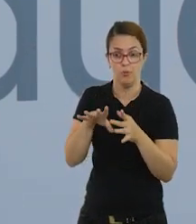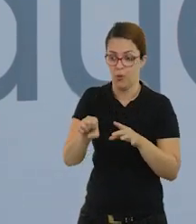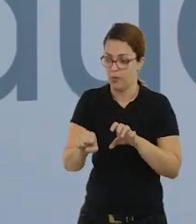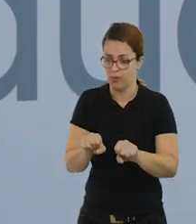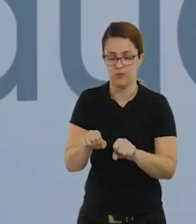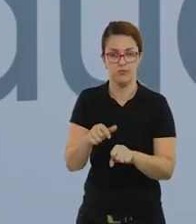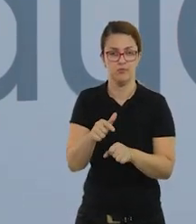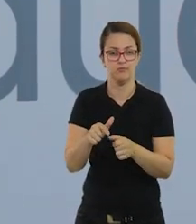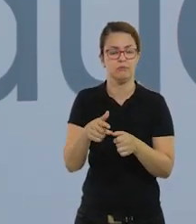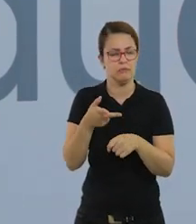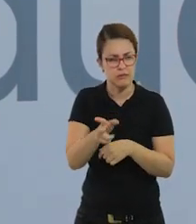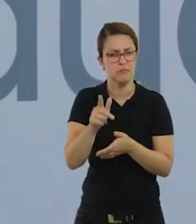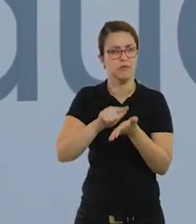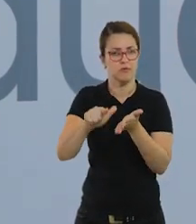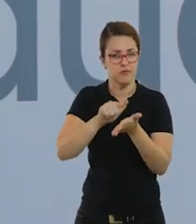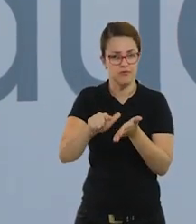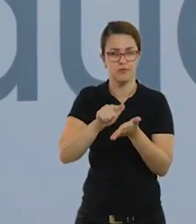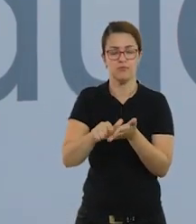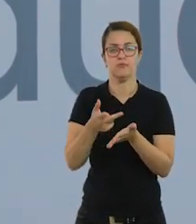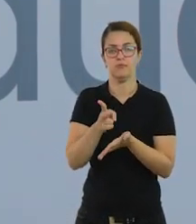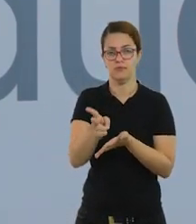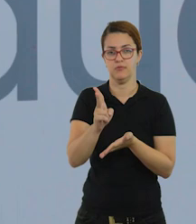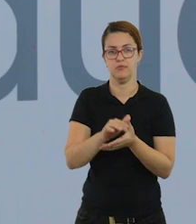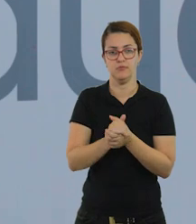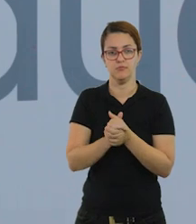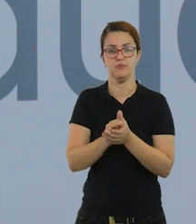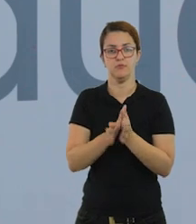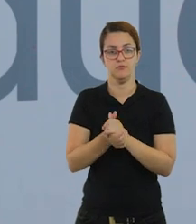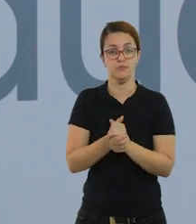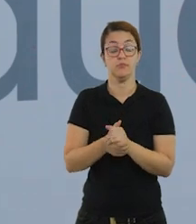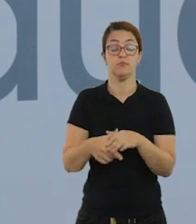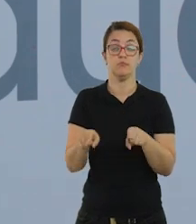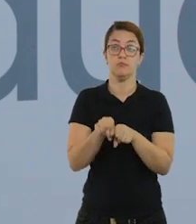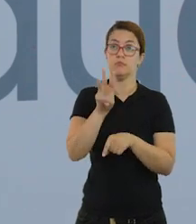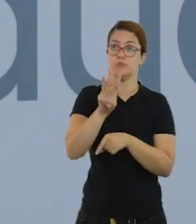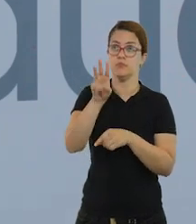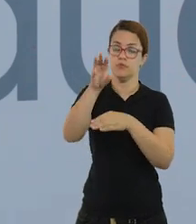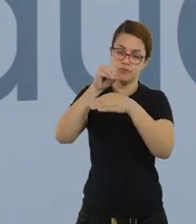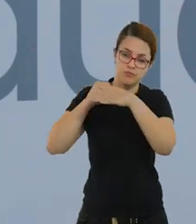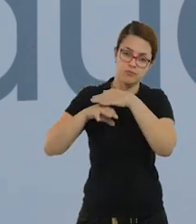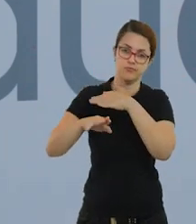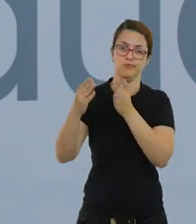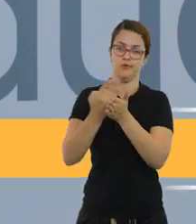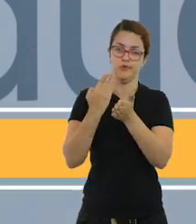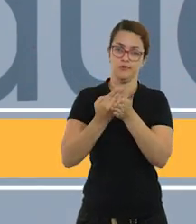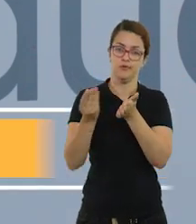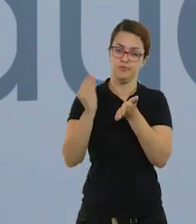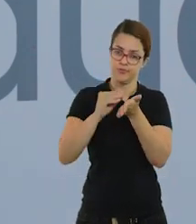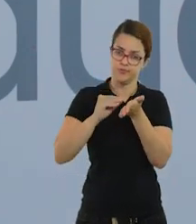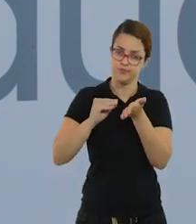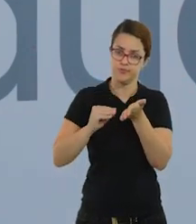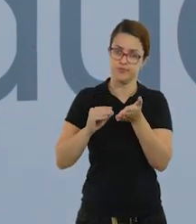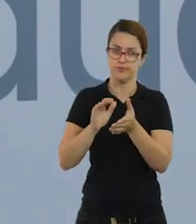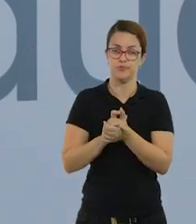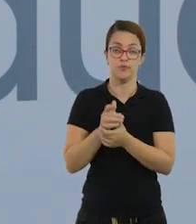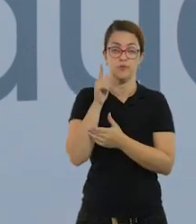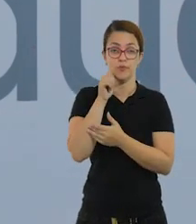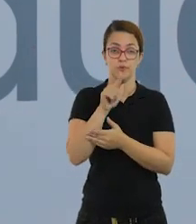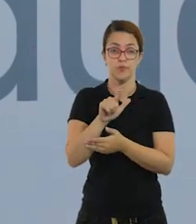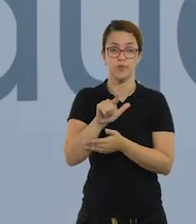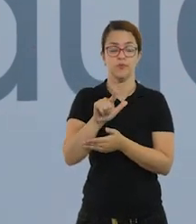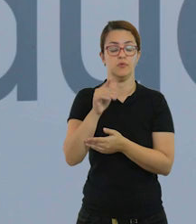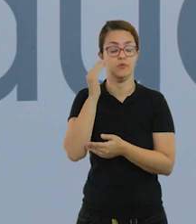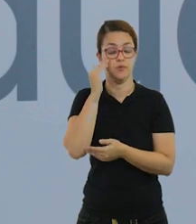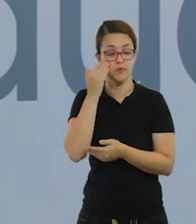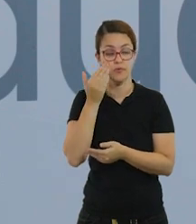gente não tenha muito contato com as mãos, sempre limpa, sempre mantém esse hábito, ok? E compartilha, registra no caderno, para